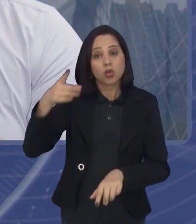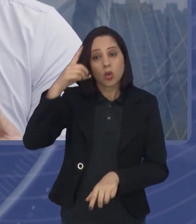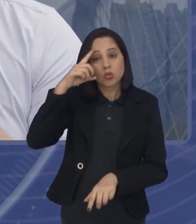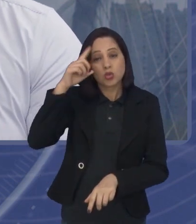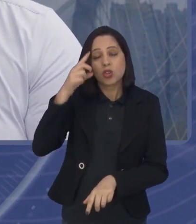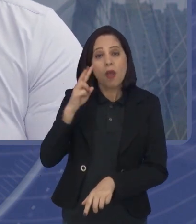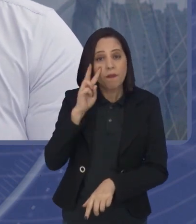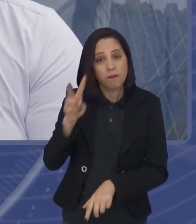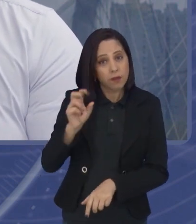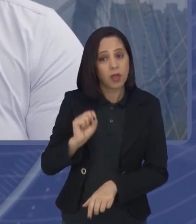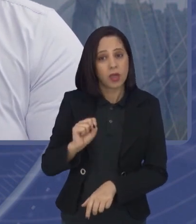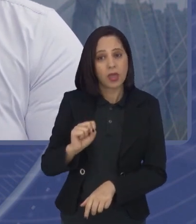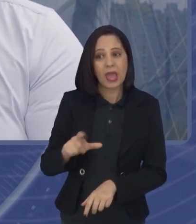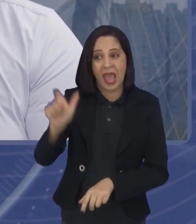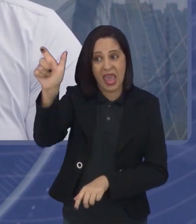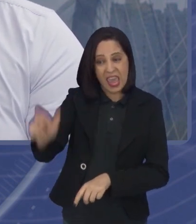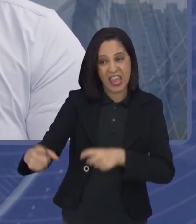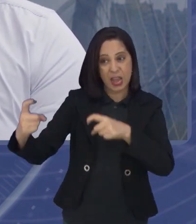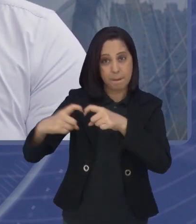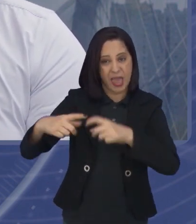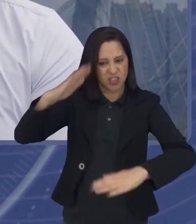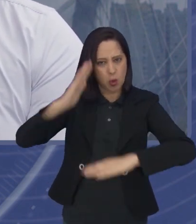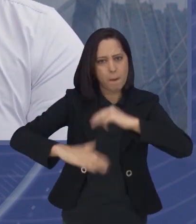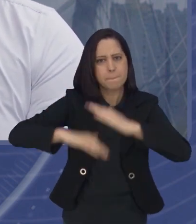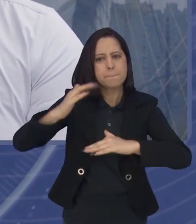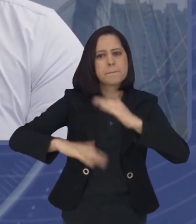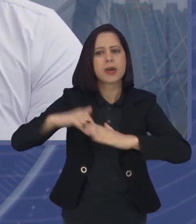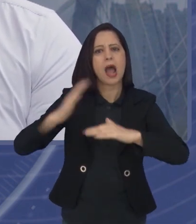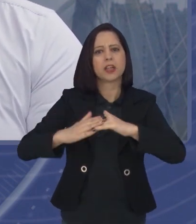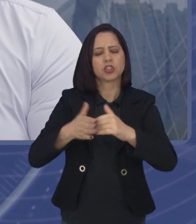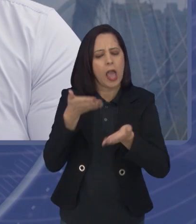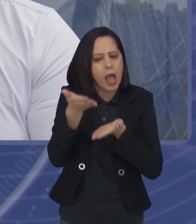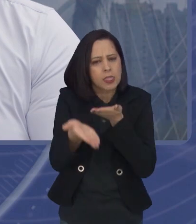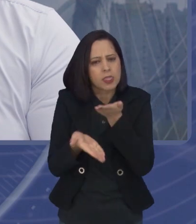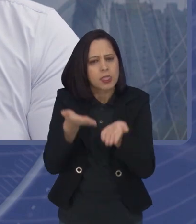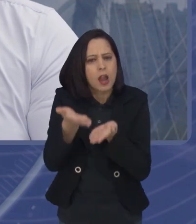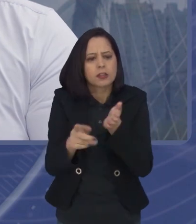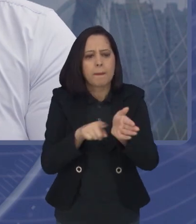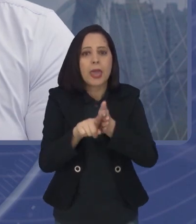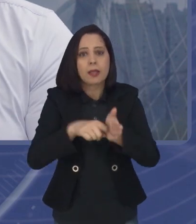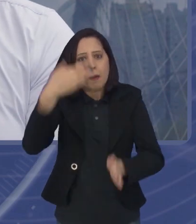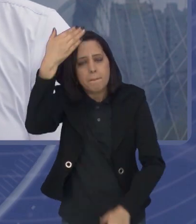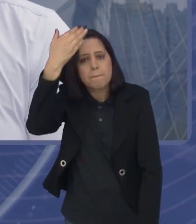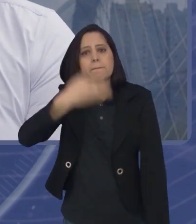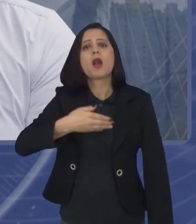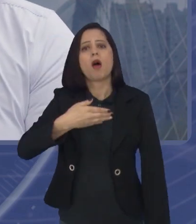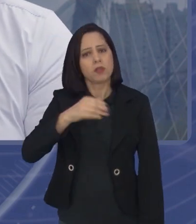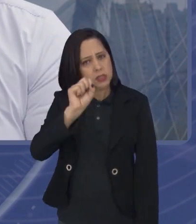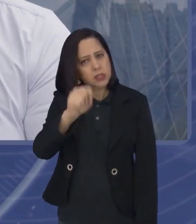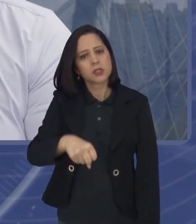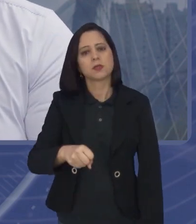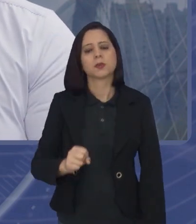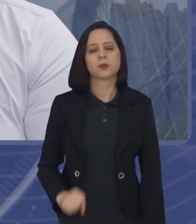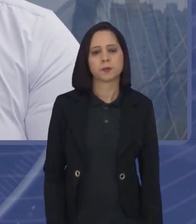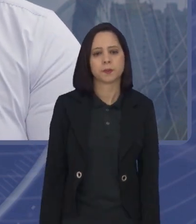E nada melhor do que o médico na prática clínica, no seu dia a dia, para provar todos o resultado.